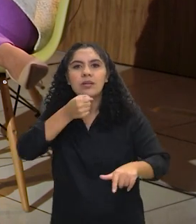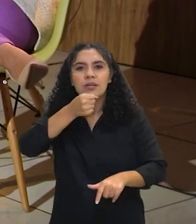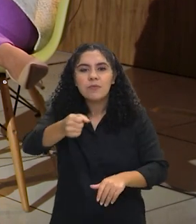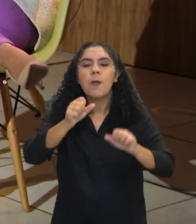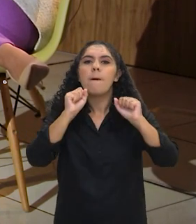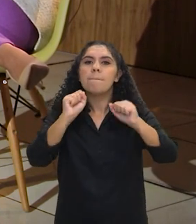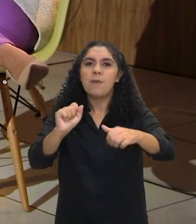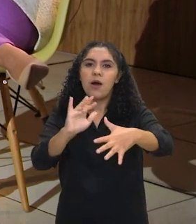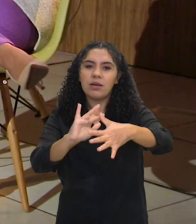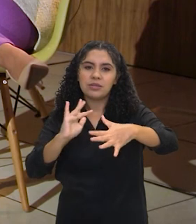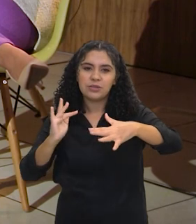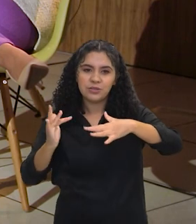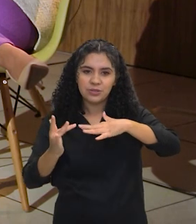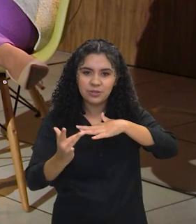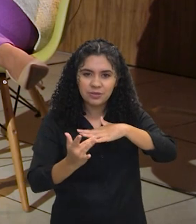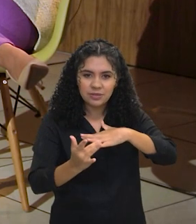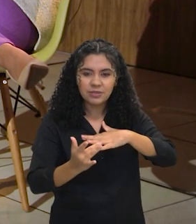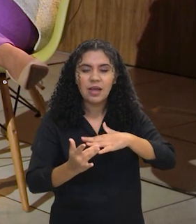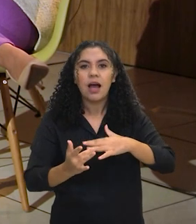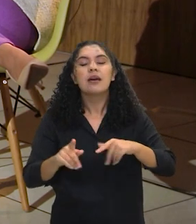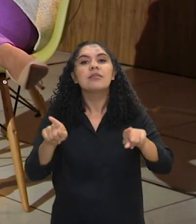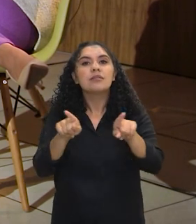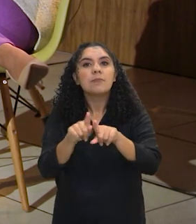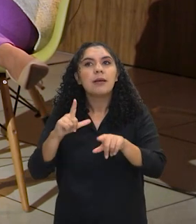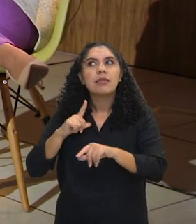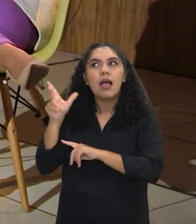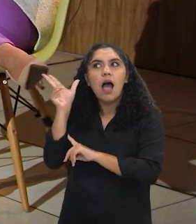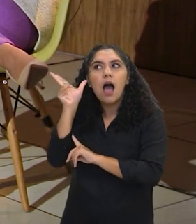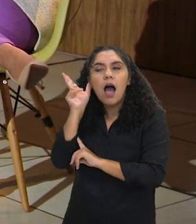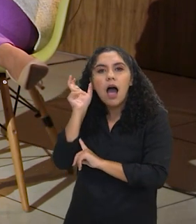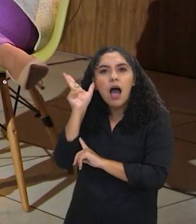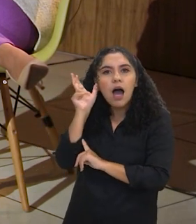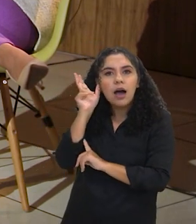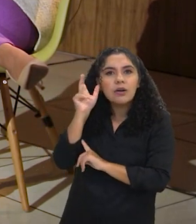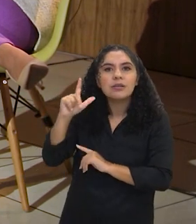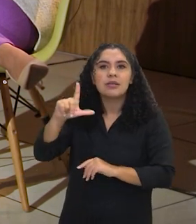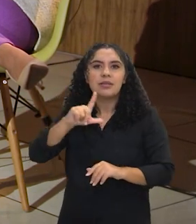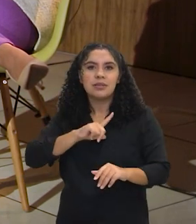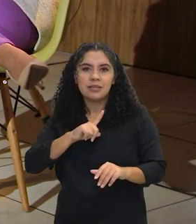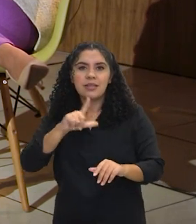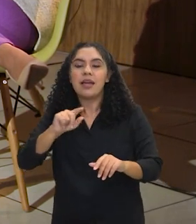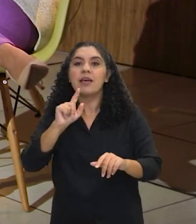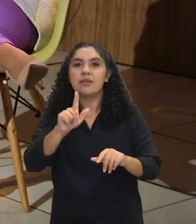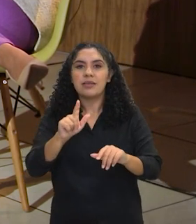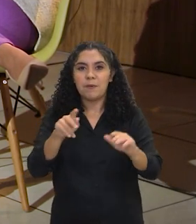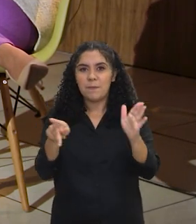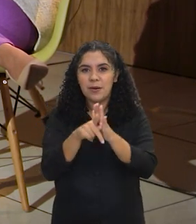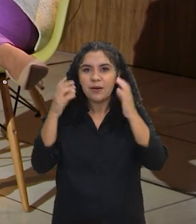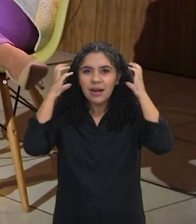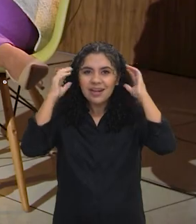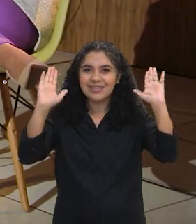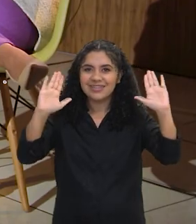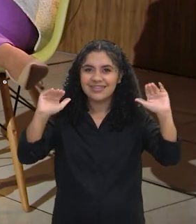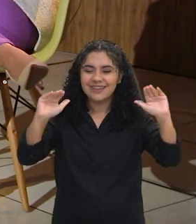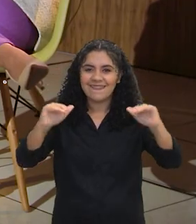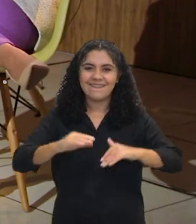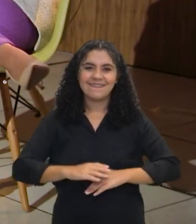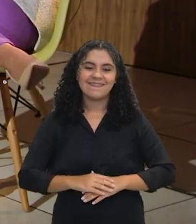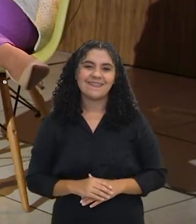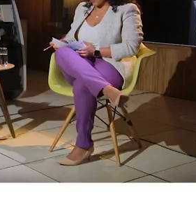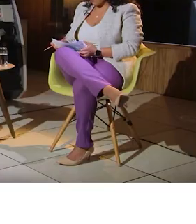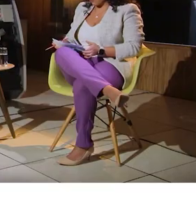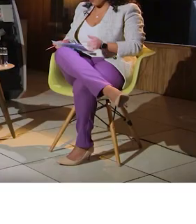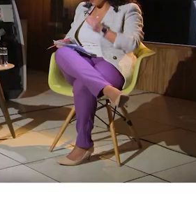pode acessar as nossas redes sociais e também tem o áudio dessa entrevista que vai ficar lá na Rede Nacional de Rádios. Até a próxima.